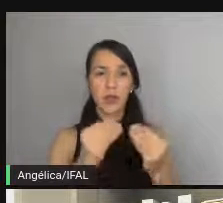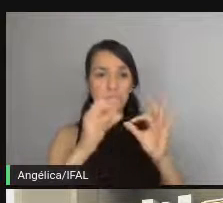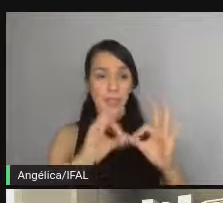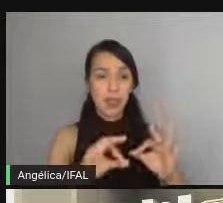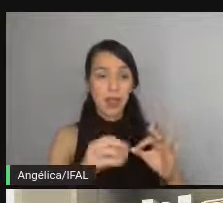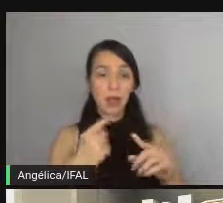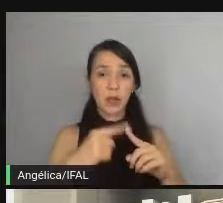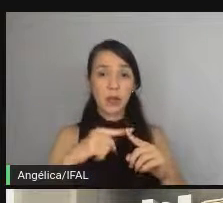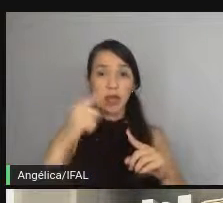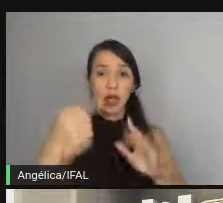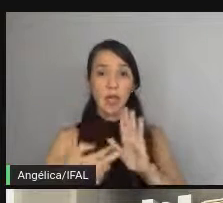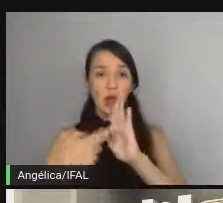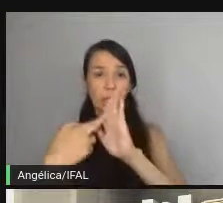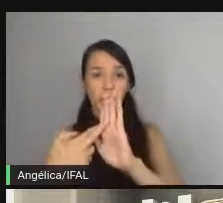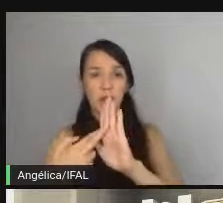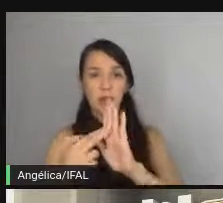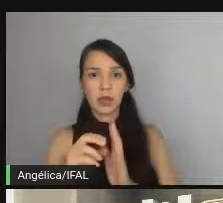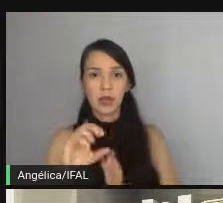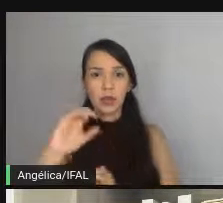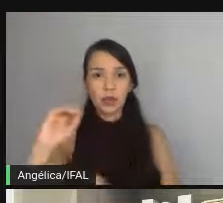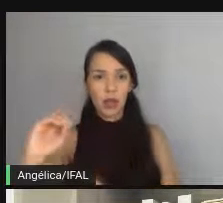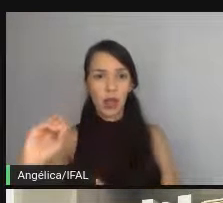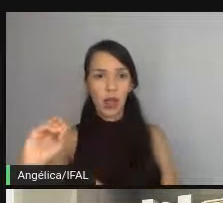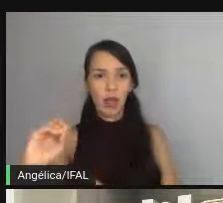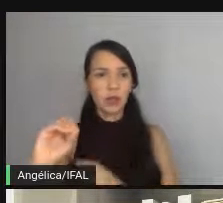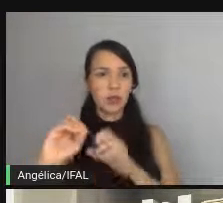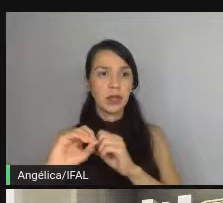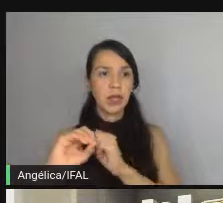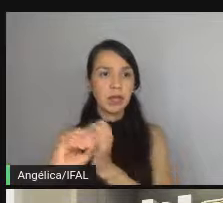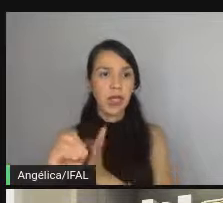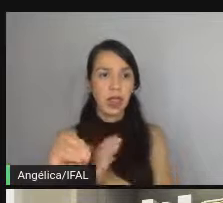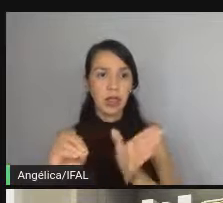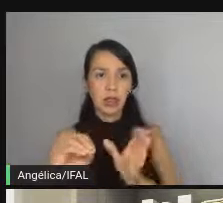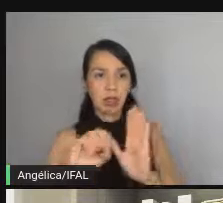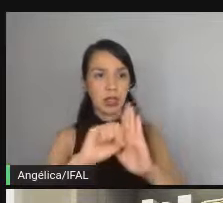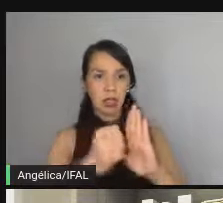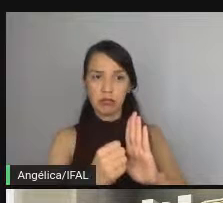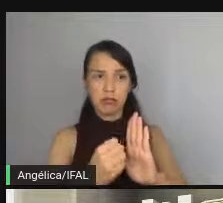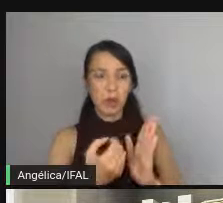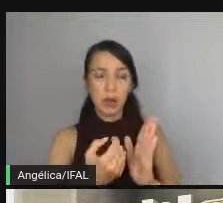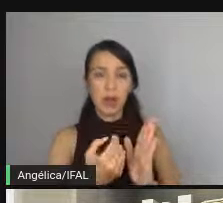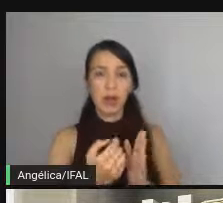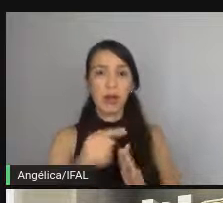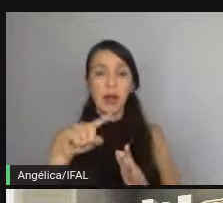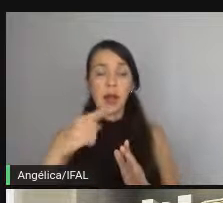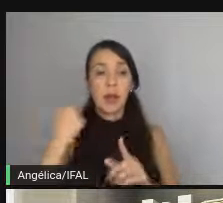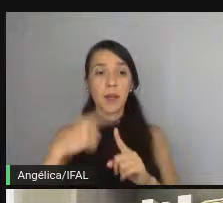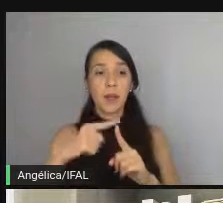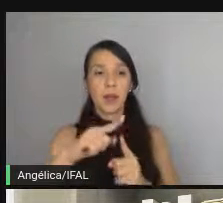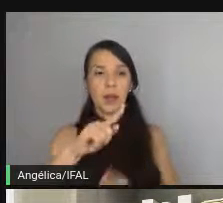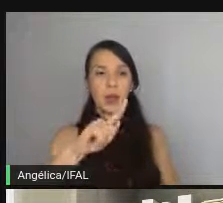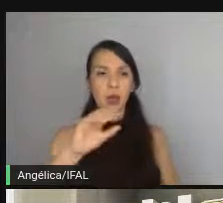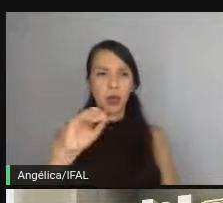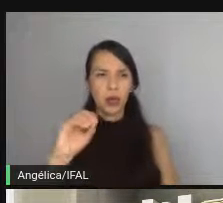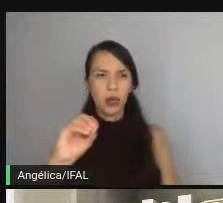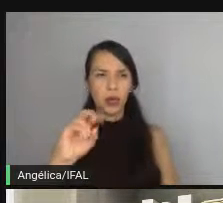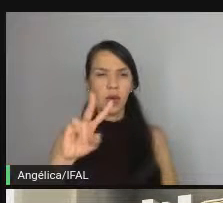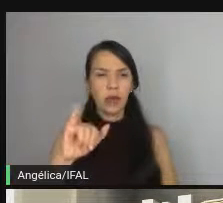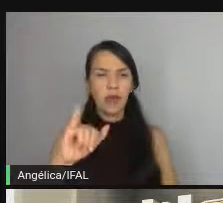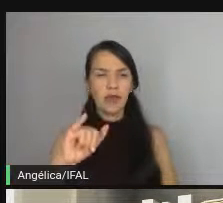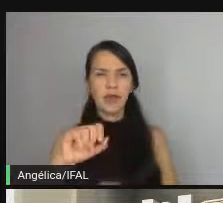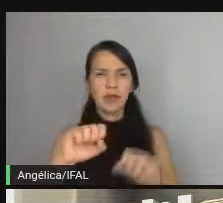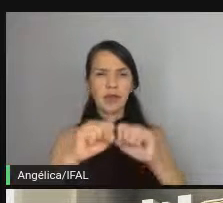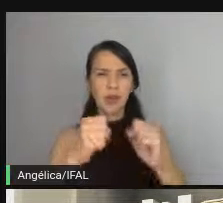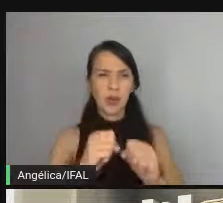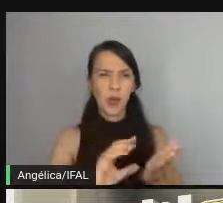porque ele está retornando ele está retornando 0 ele não está quebrando em interpretação é porque em Go ele vai ele vai quebrar no erro de